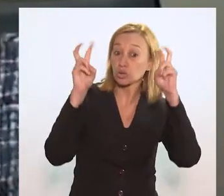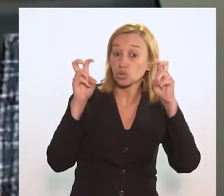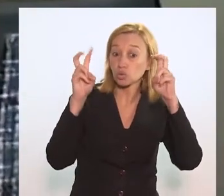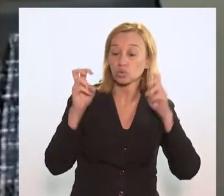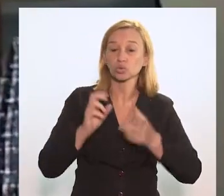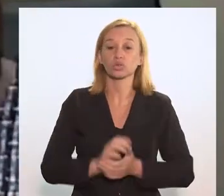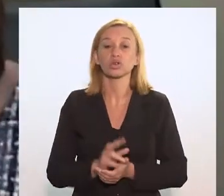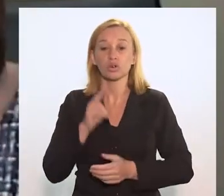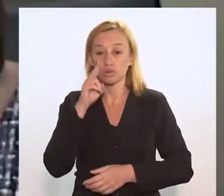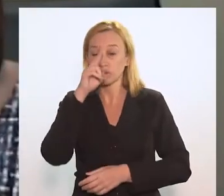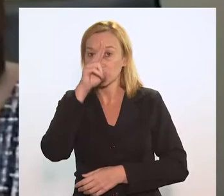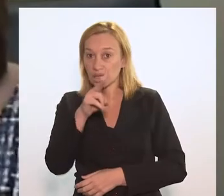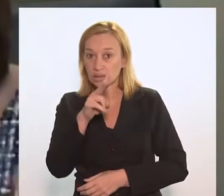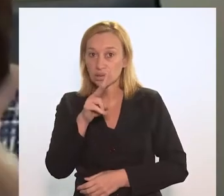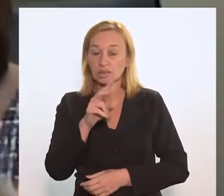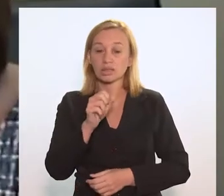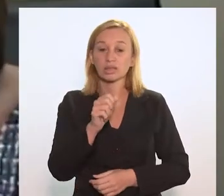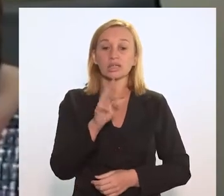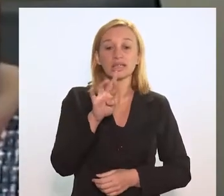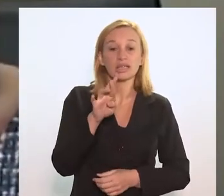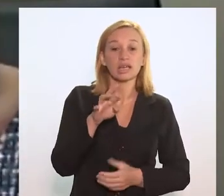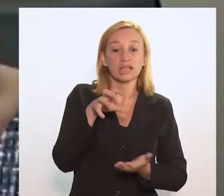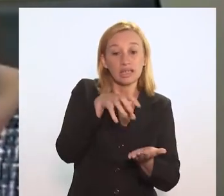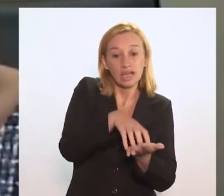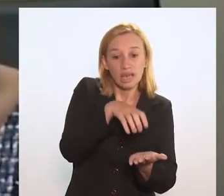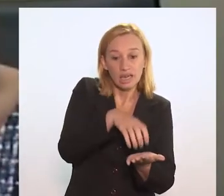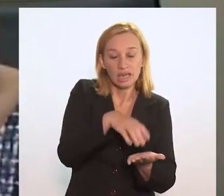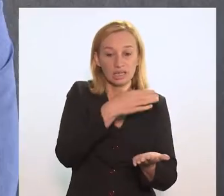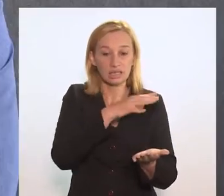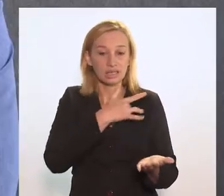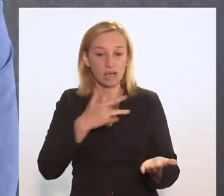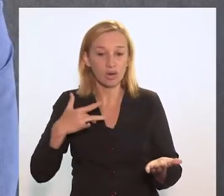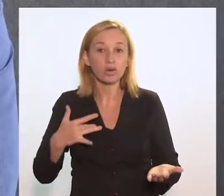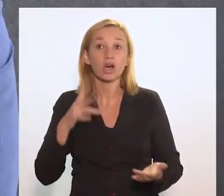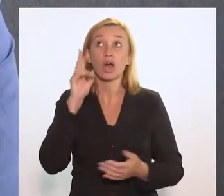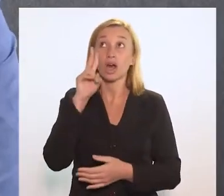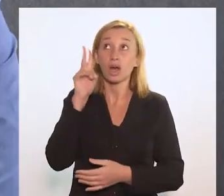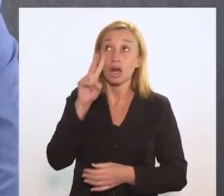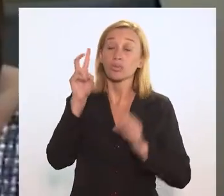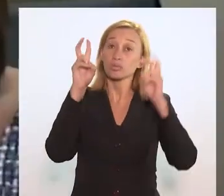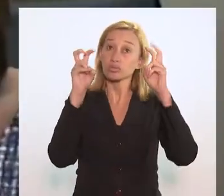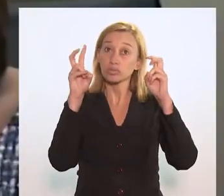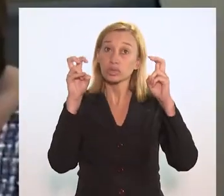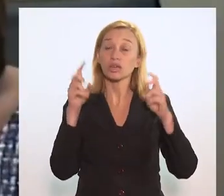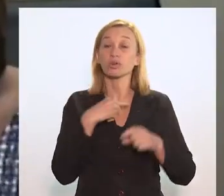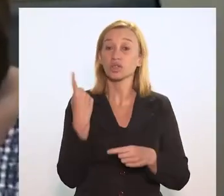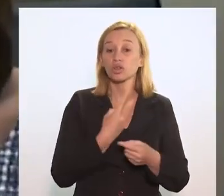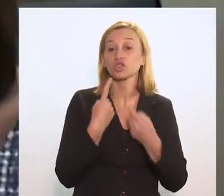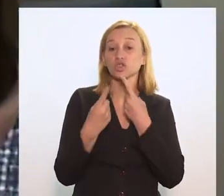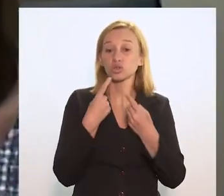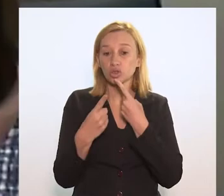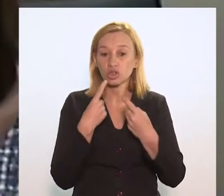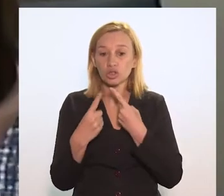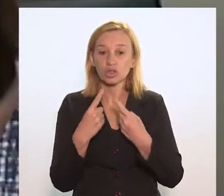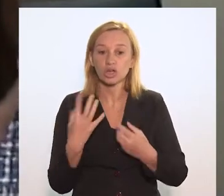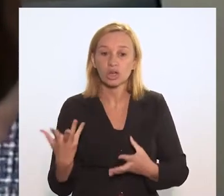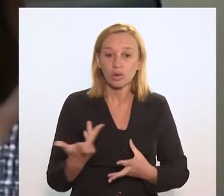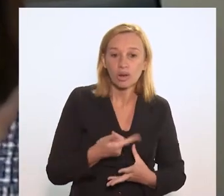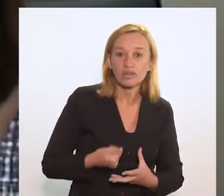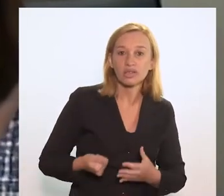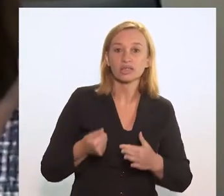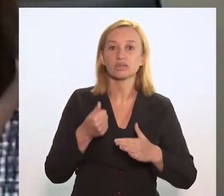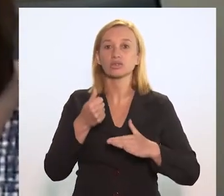questão do fortalecimento da rede de saúde. Eu me lembro que um dos temas que foram discutidos, por exemplo, na